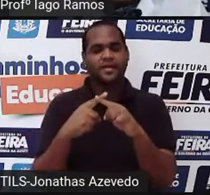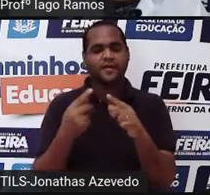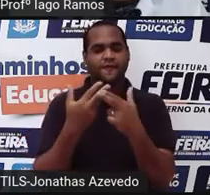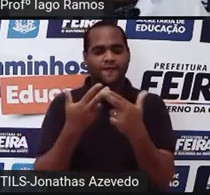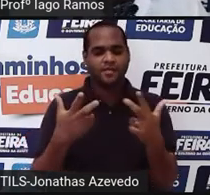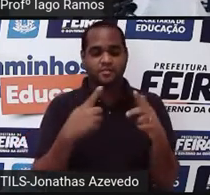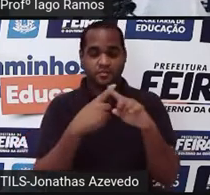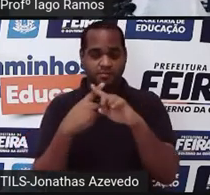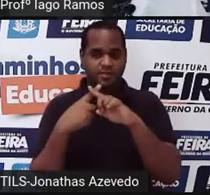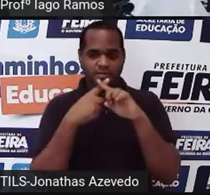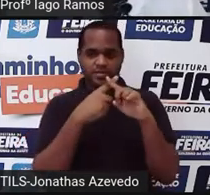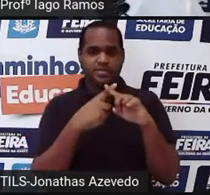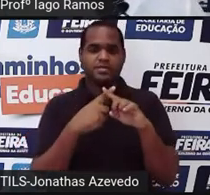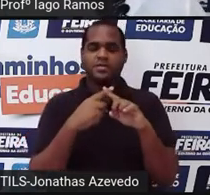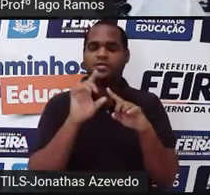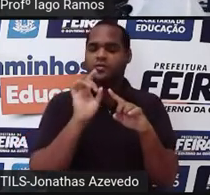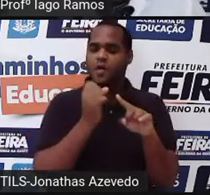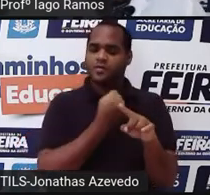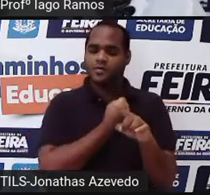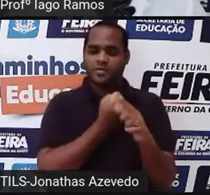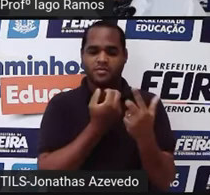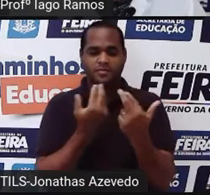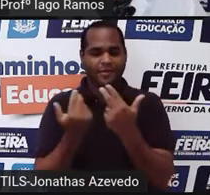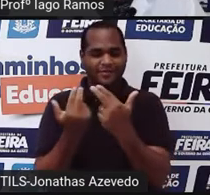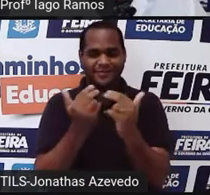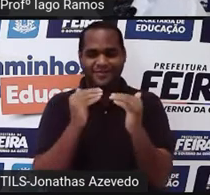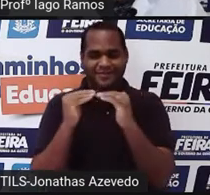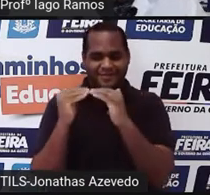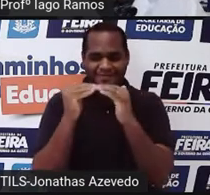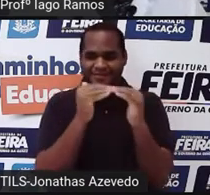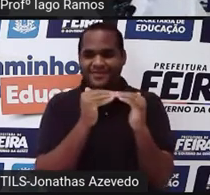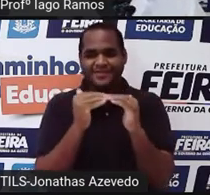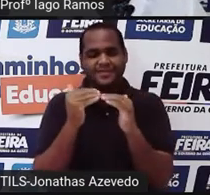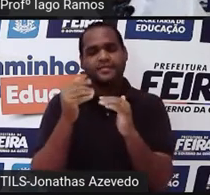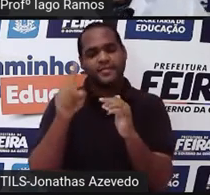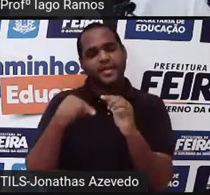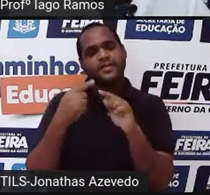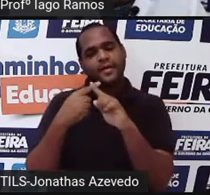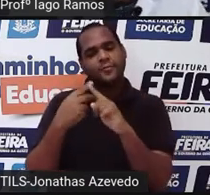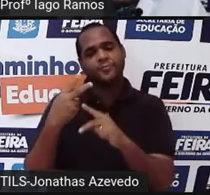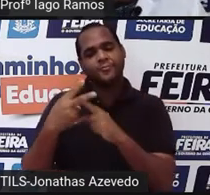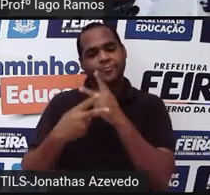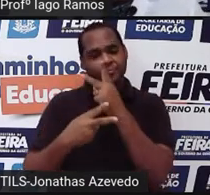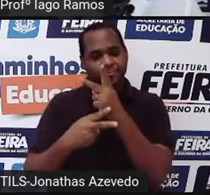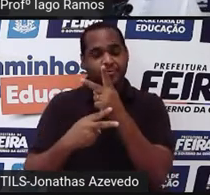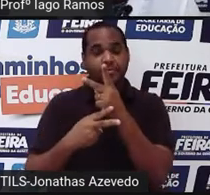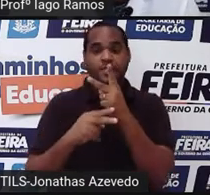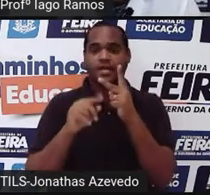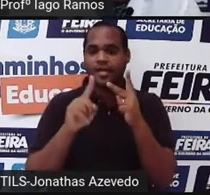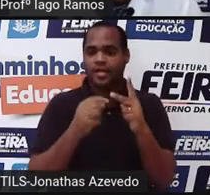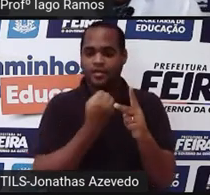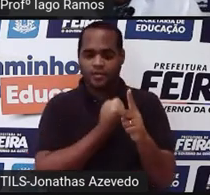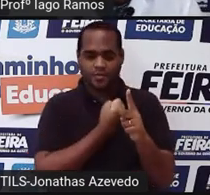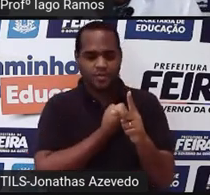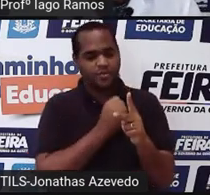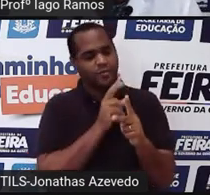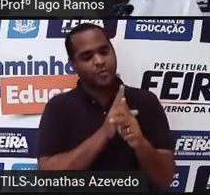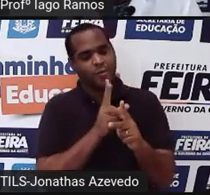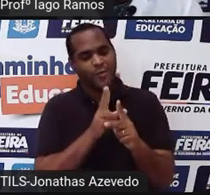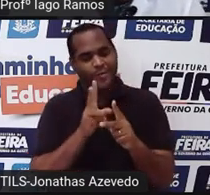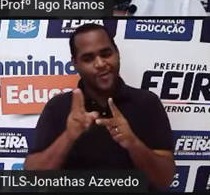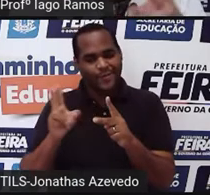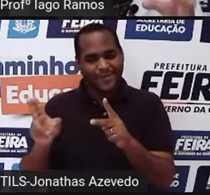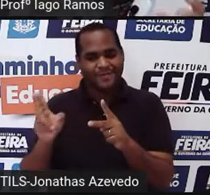multiplicação só tem números iguais. Isso é a potenciação. Multiplicou números iguais, tá?